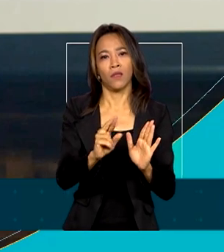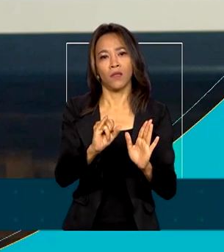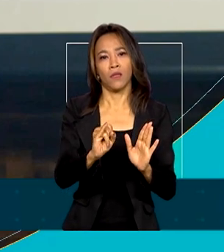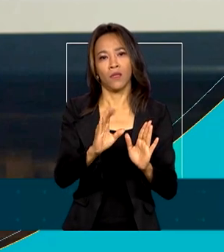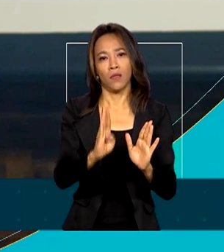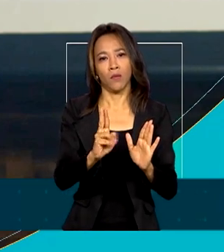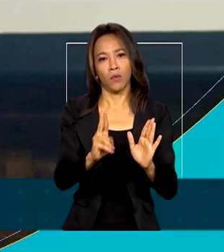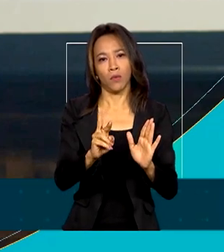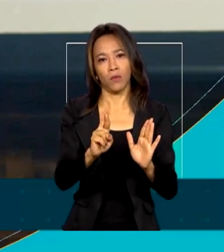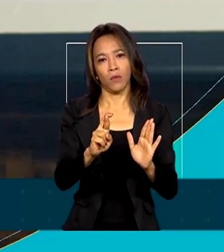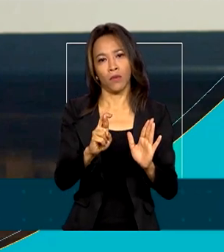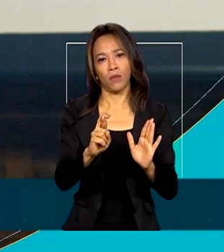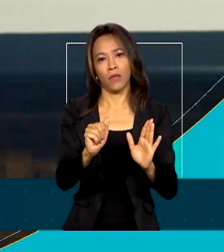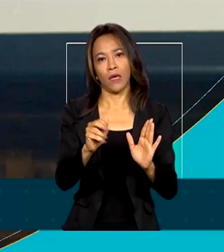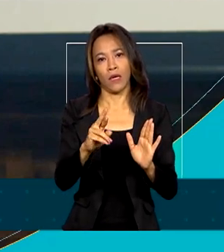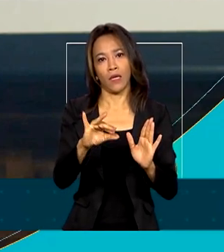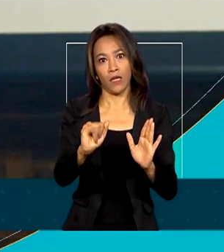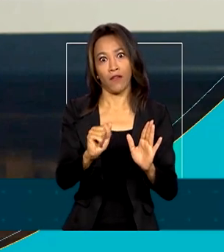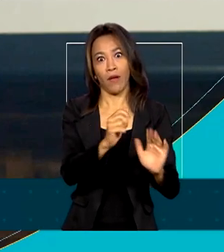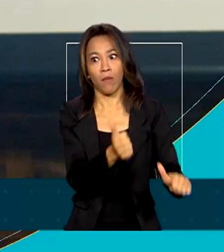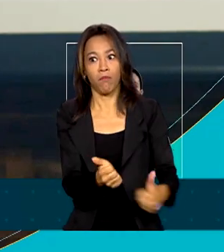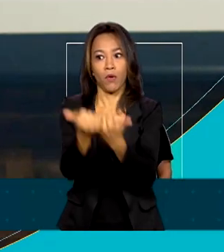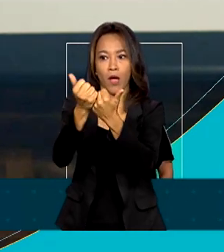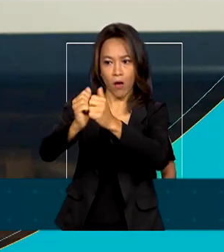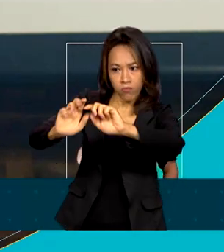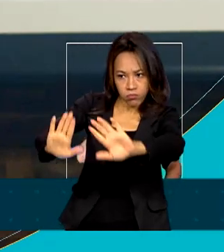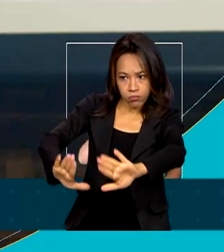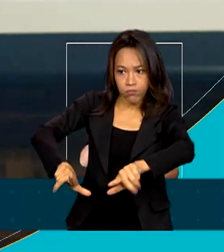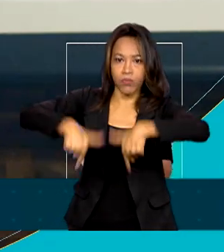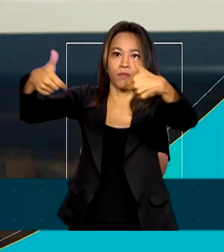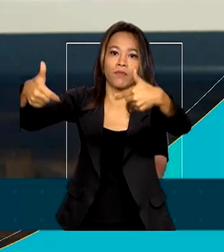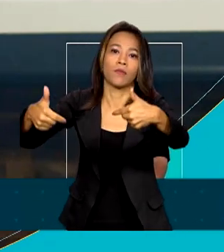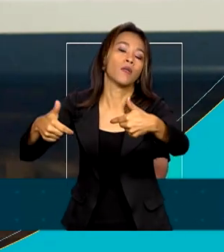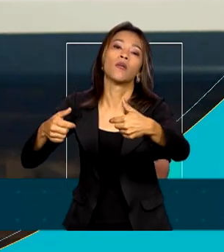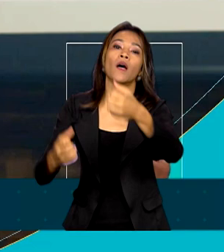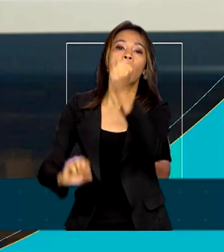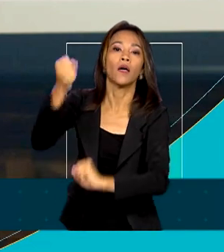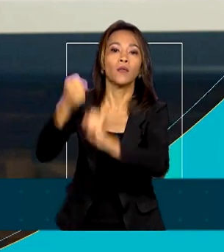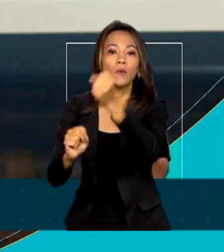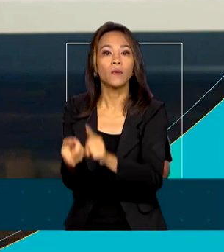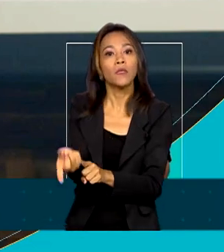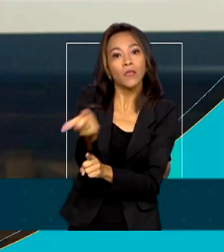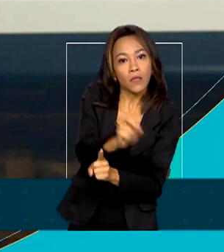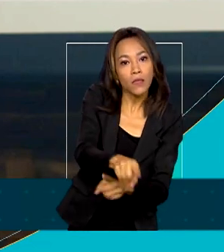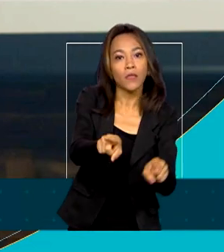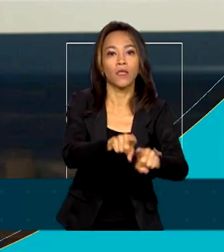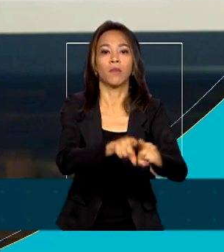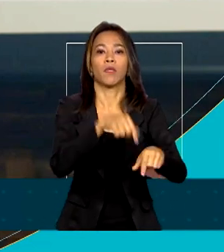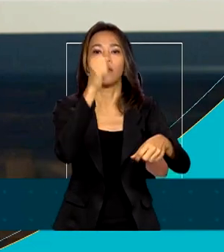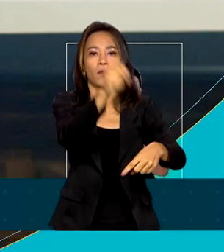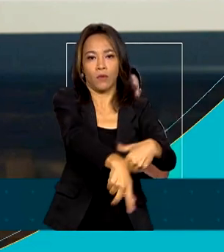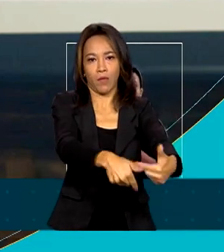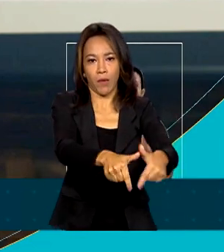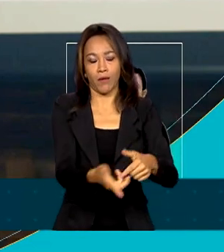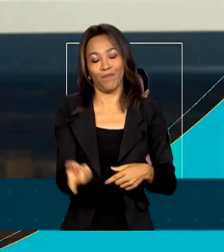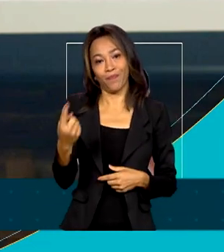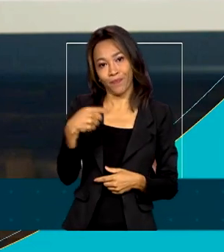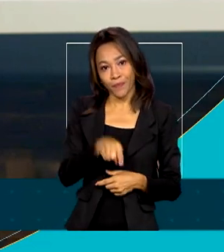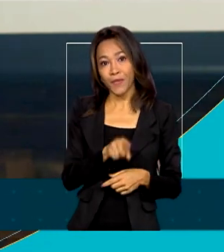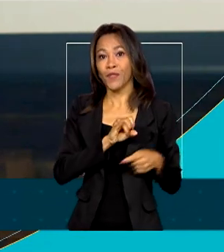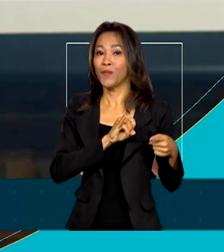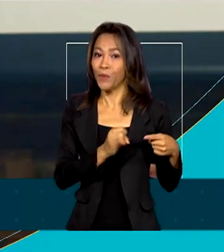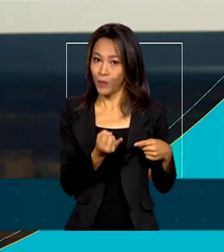um impulso na indústria e no emprego. E os juros vão